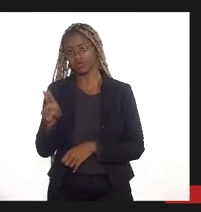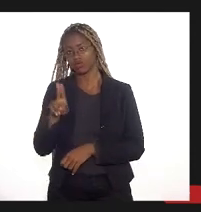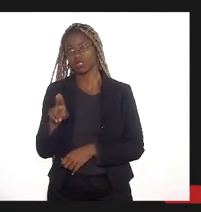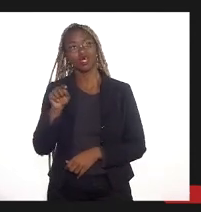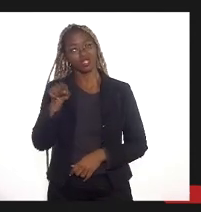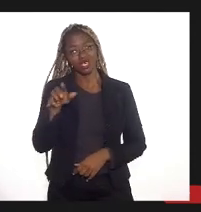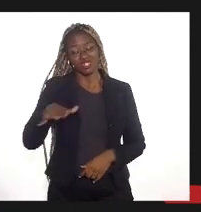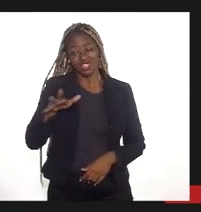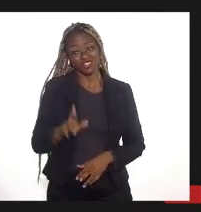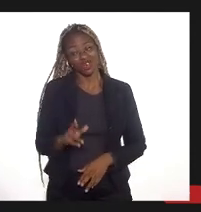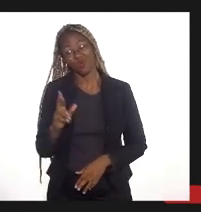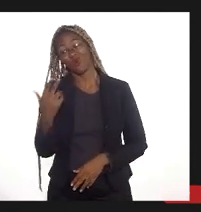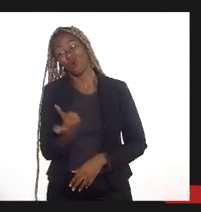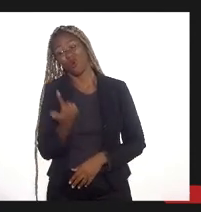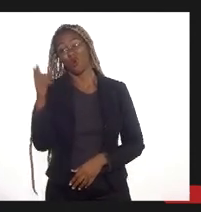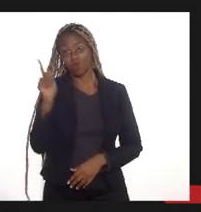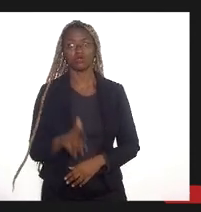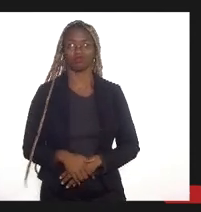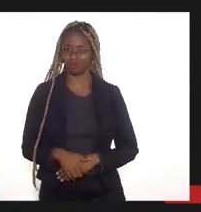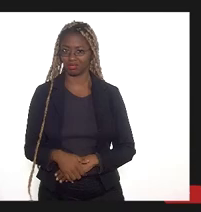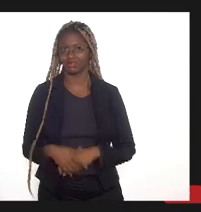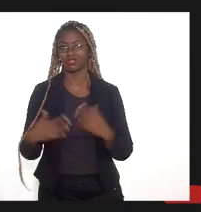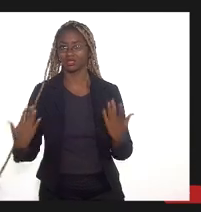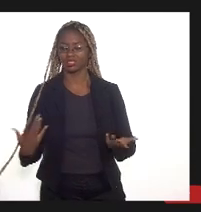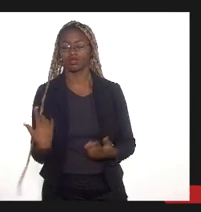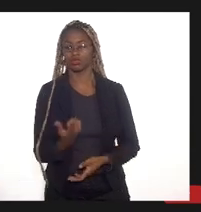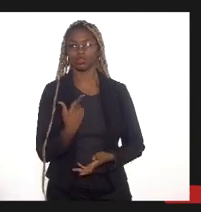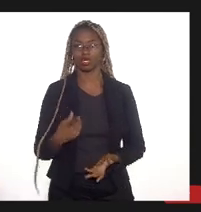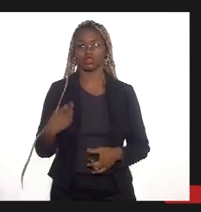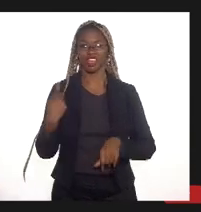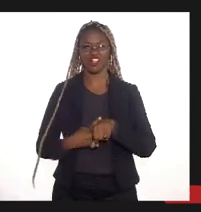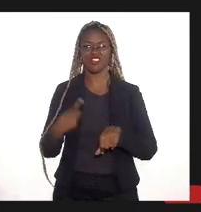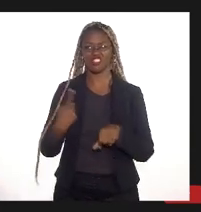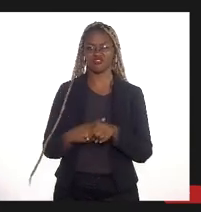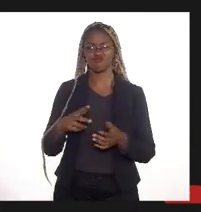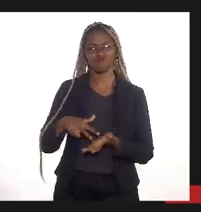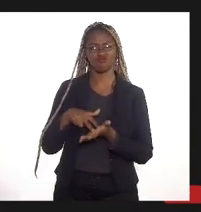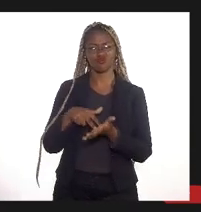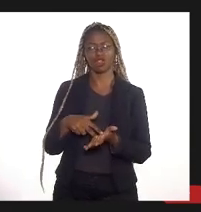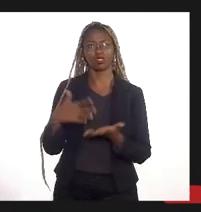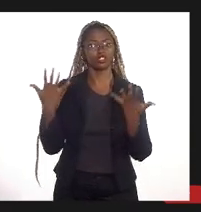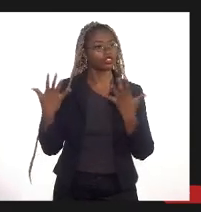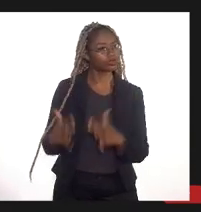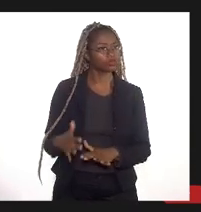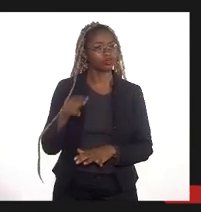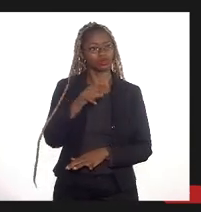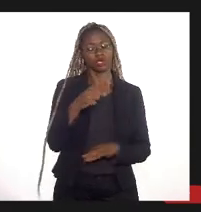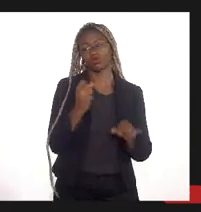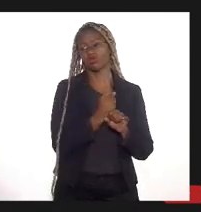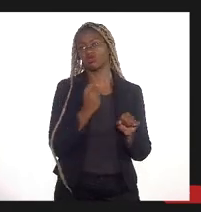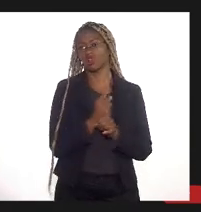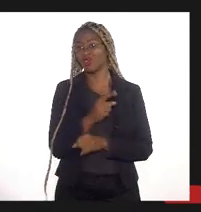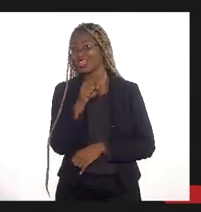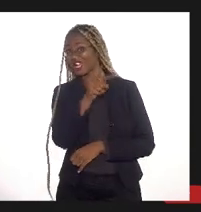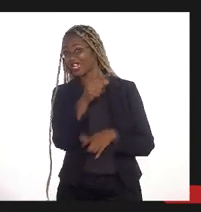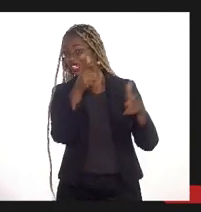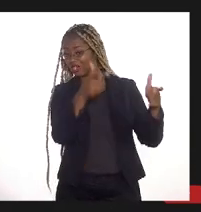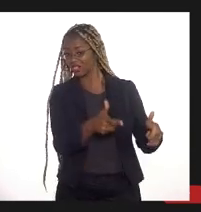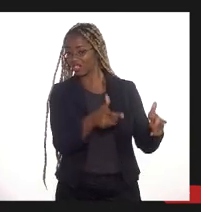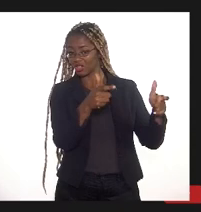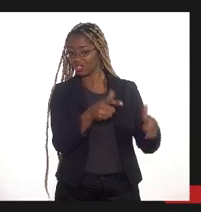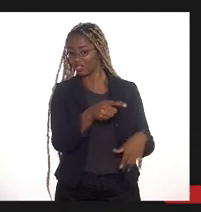disposição deputado Valdeck para construir aí uma resistência a que não seja feito esse empreendimento nesse local que é um local